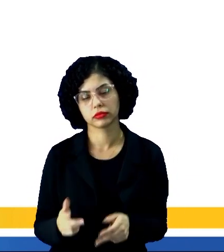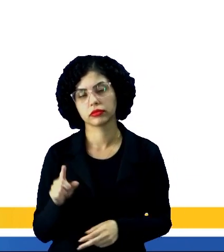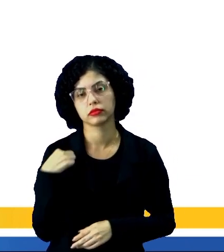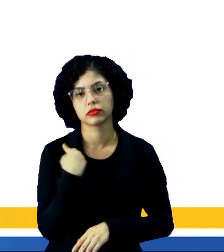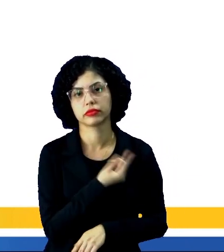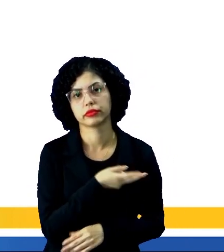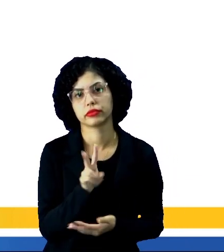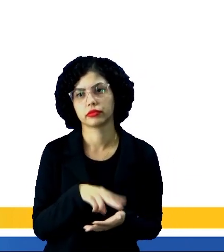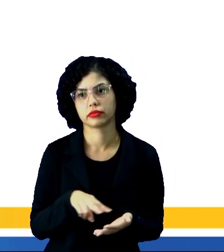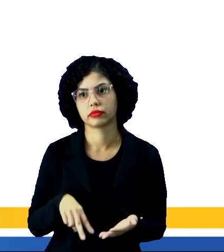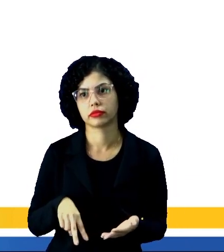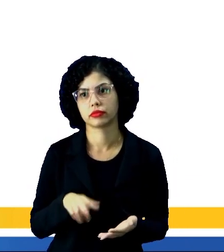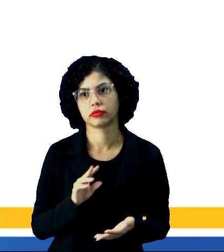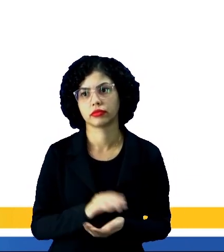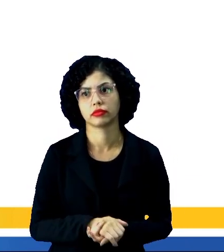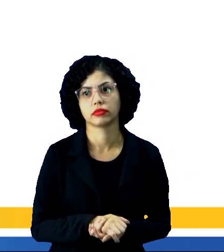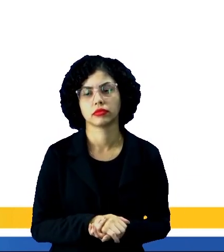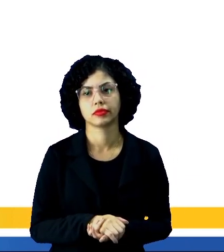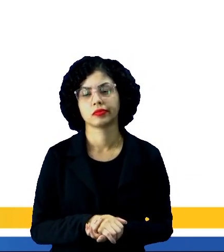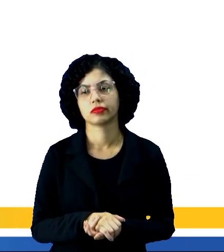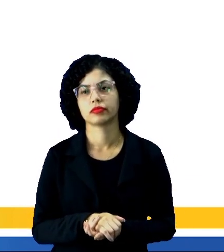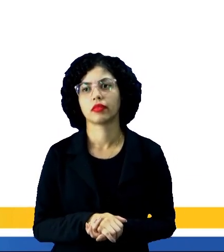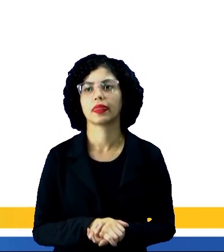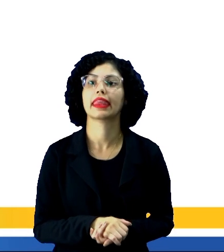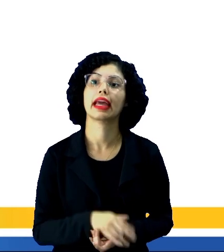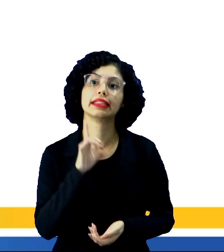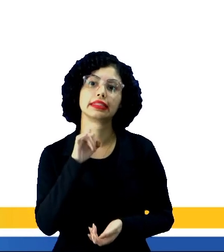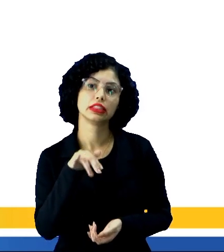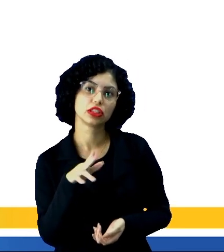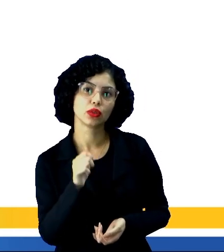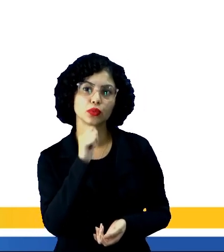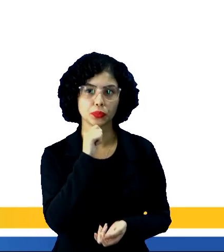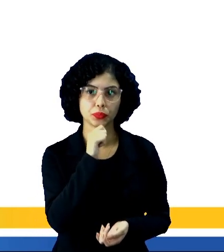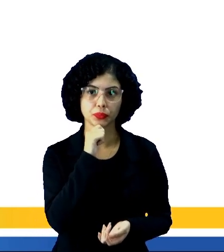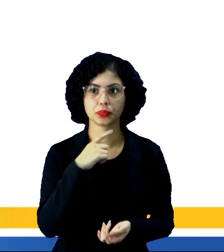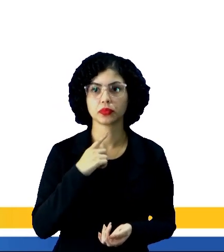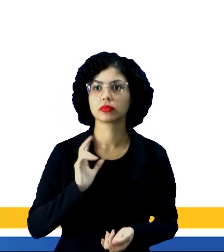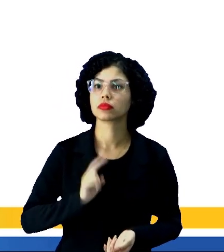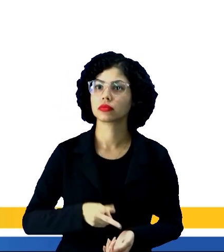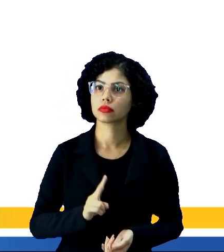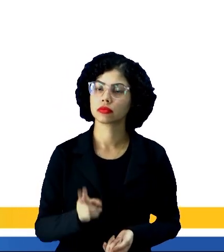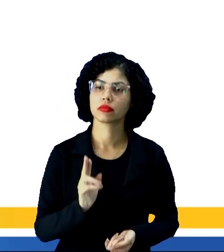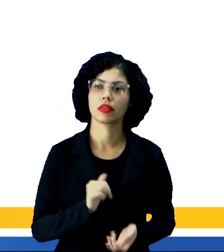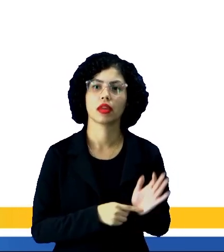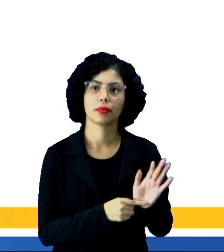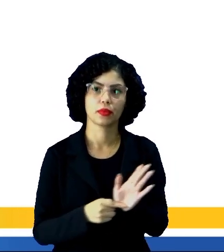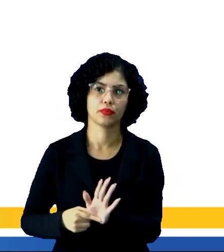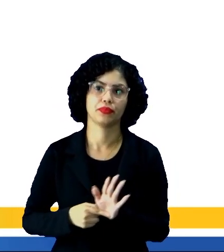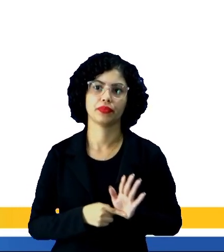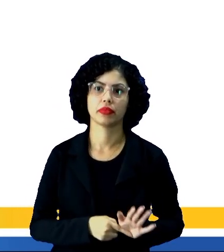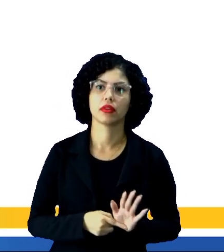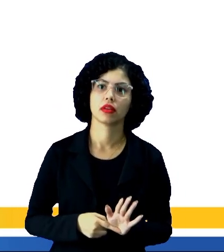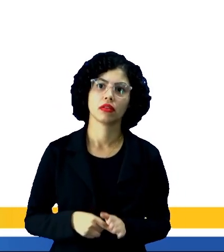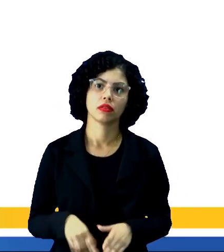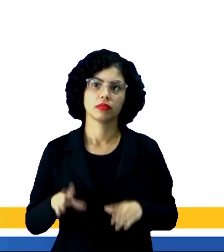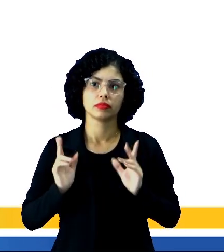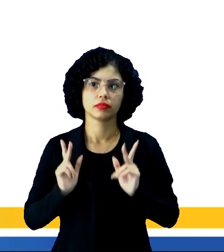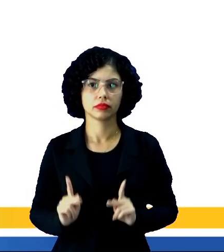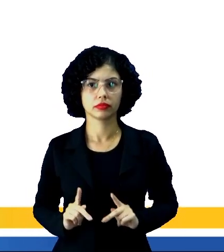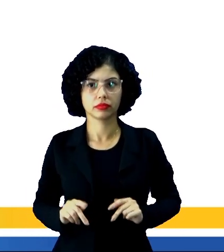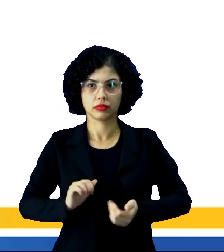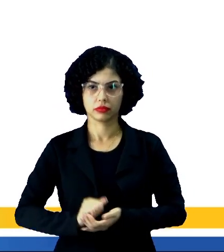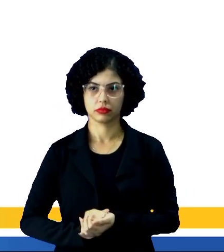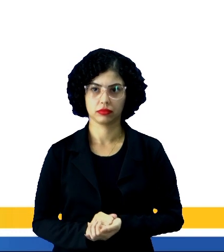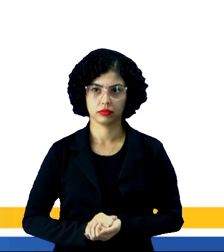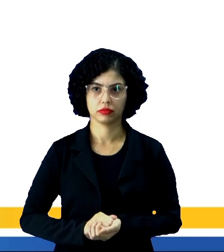lemos. Nos treinos, Daniel Alves tem demonstrado muita dedicação e se mostra muito à vontade com os